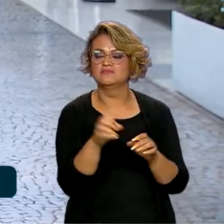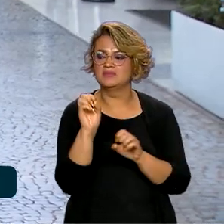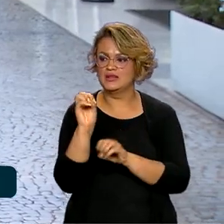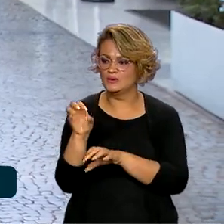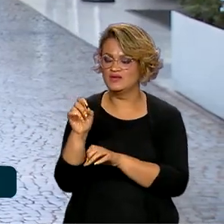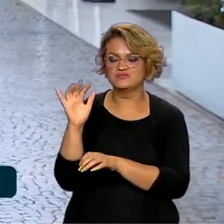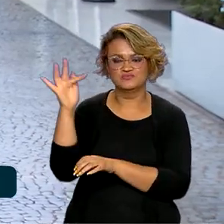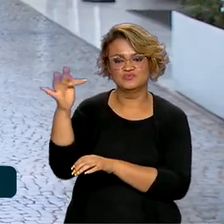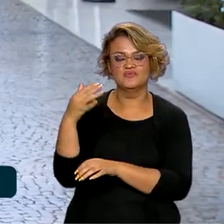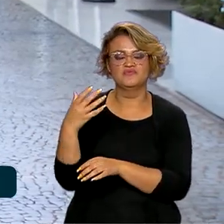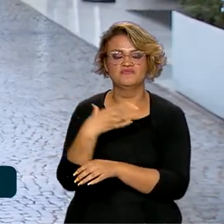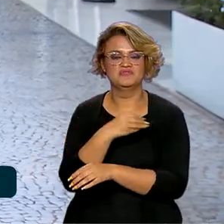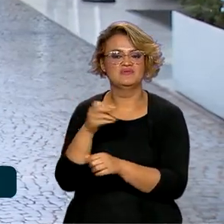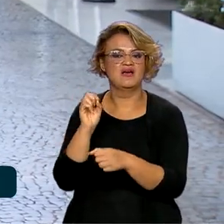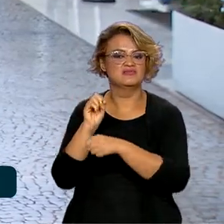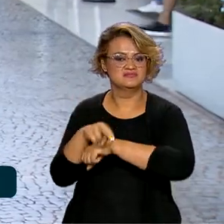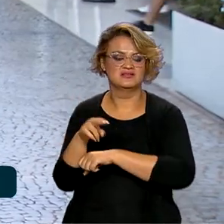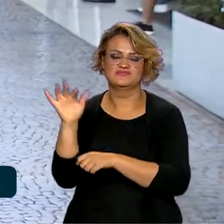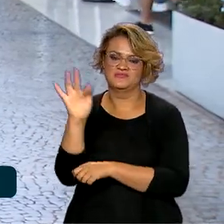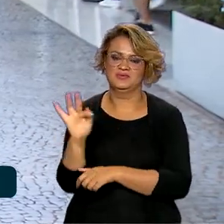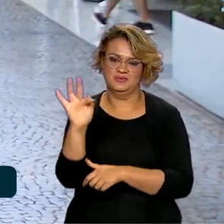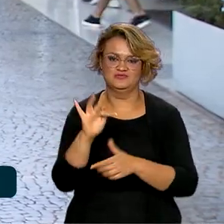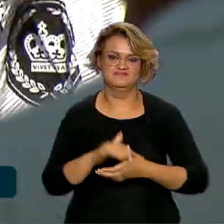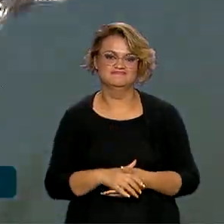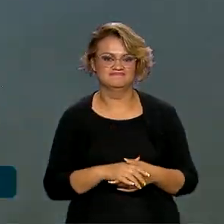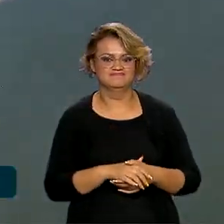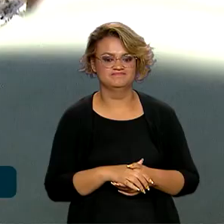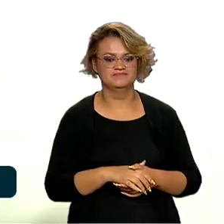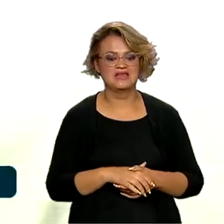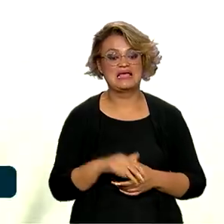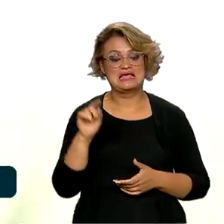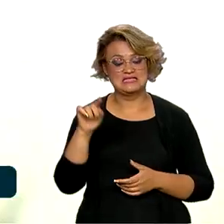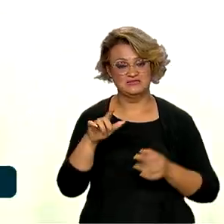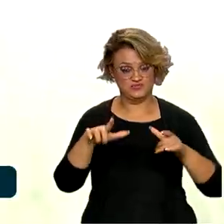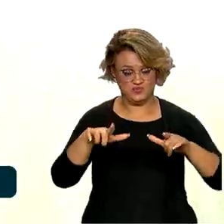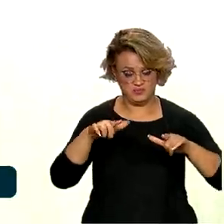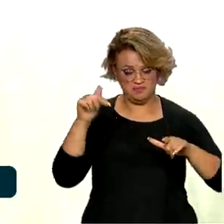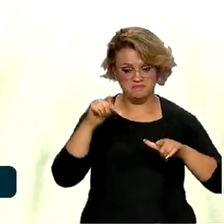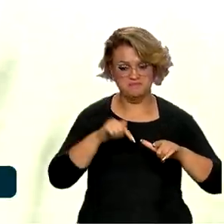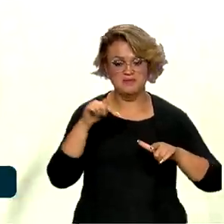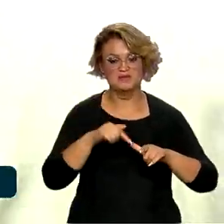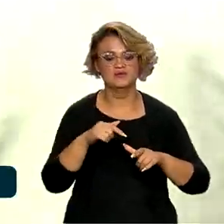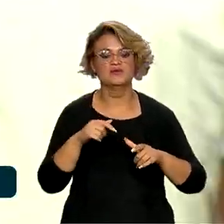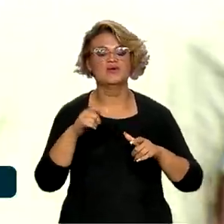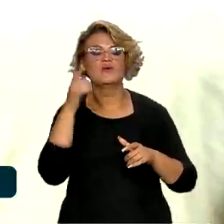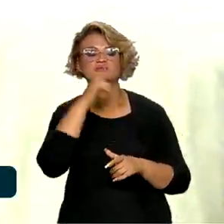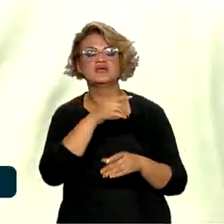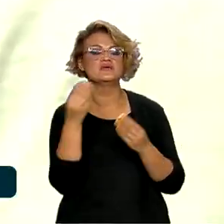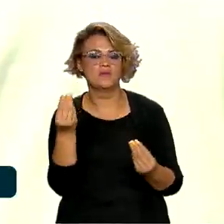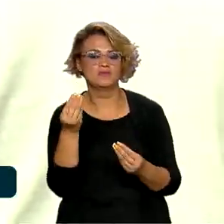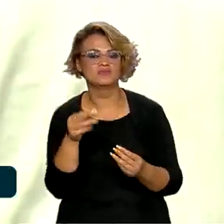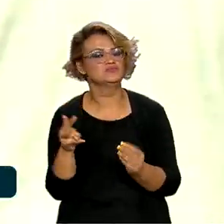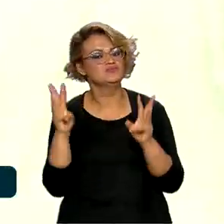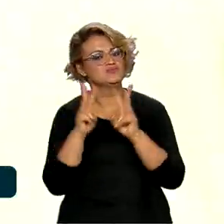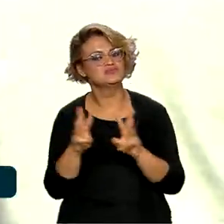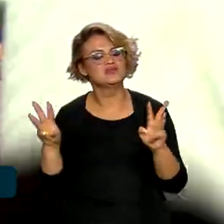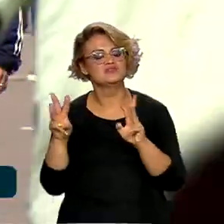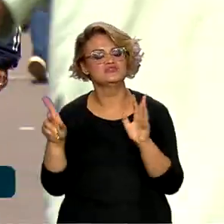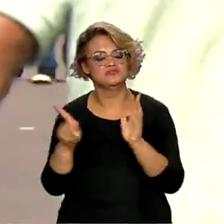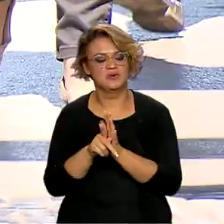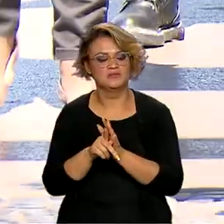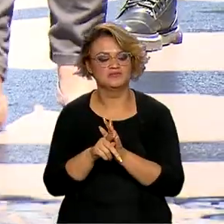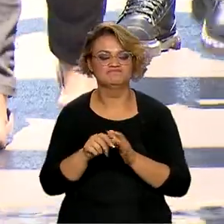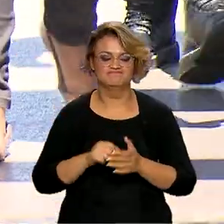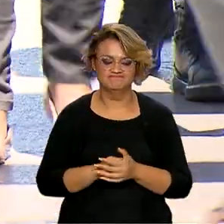e facilitar o acesso ao ensino superior. O Tesouro Educa Mais poderá ser adquirido no site do Tesouro